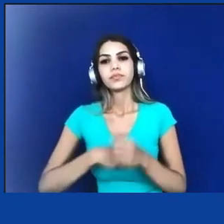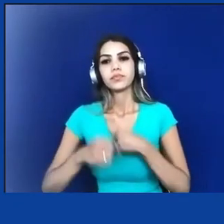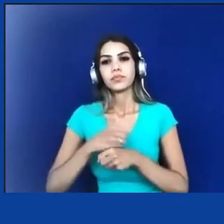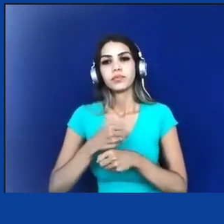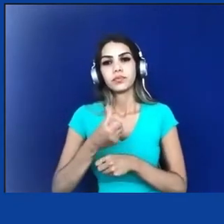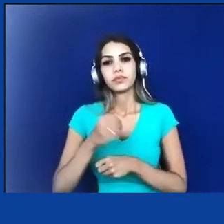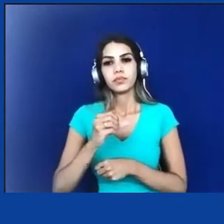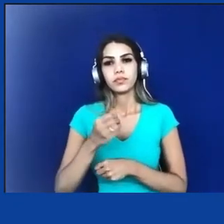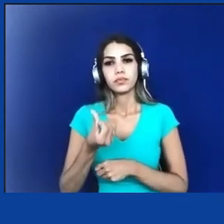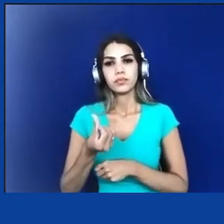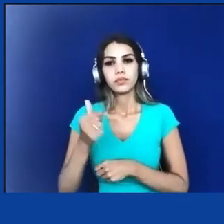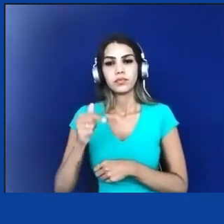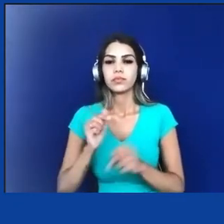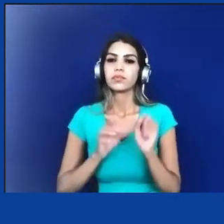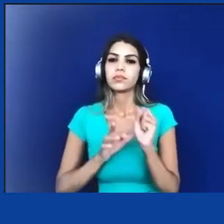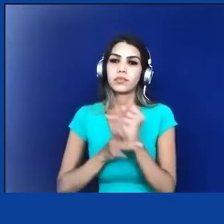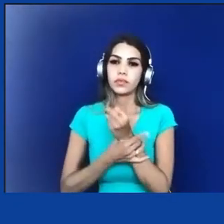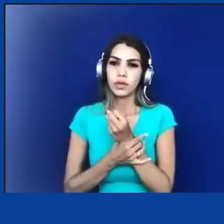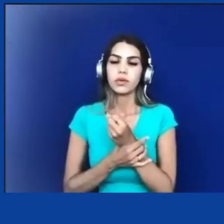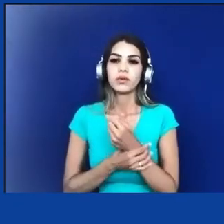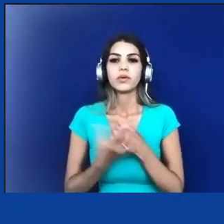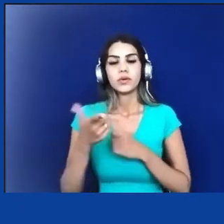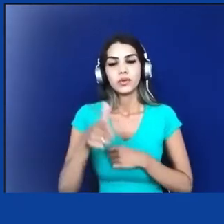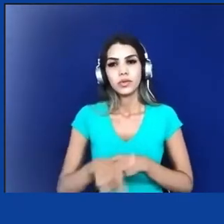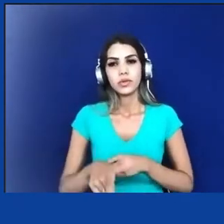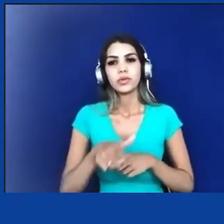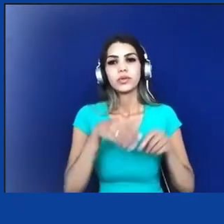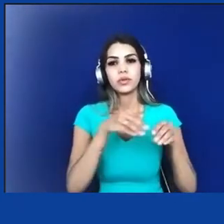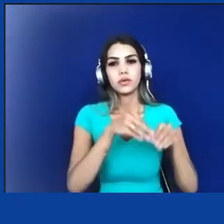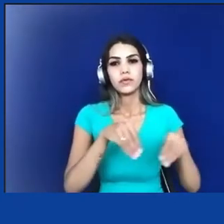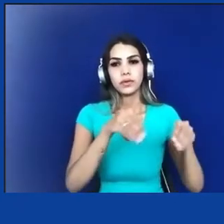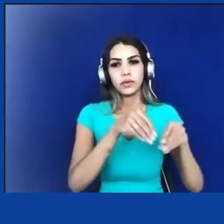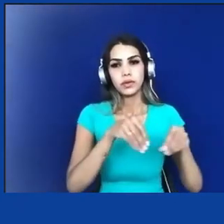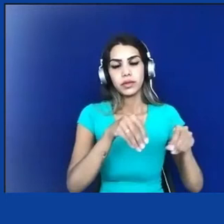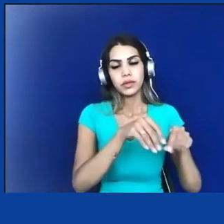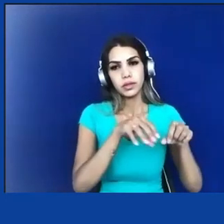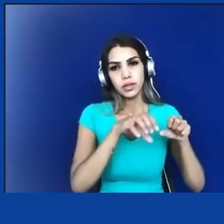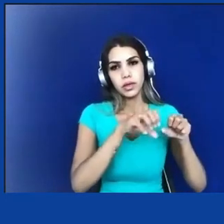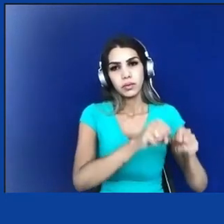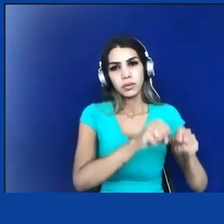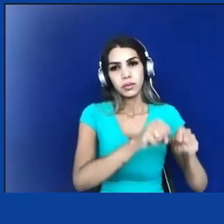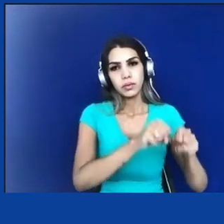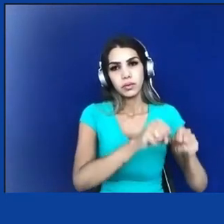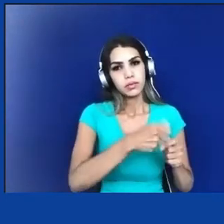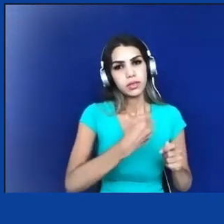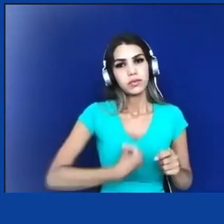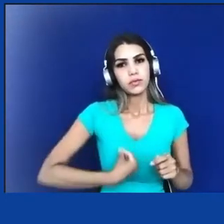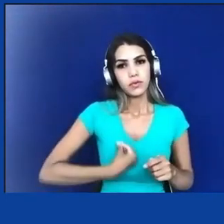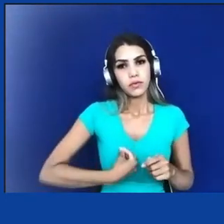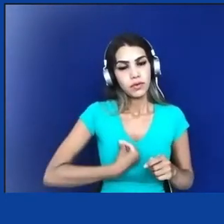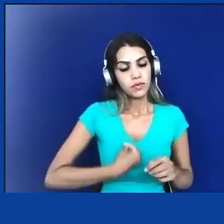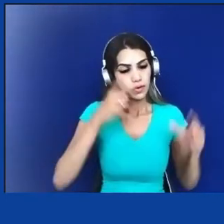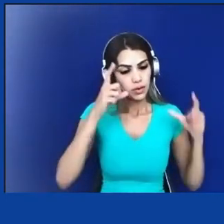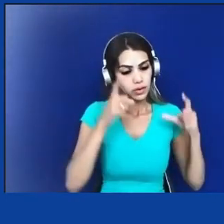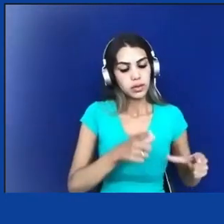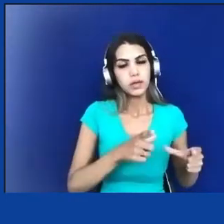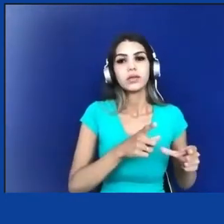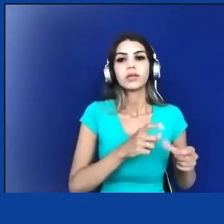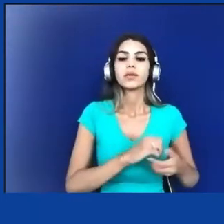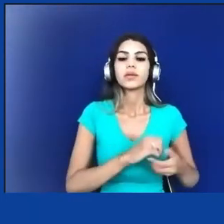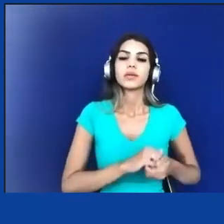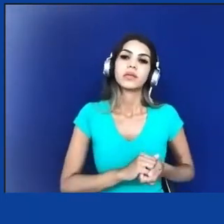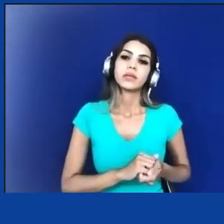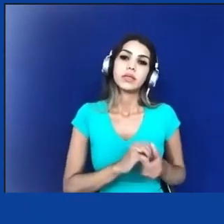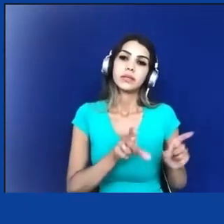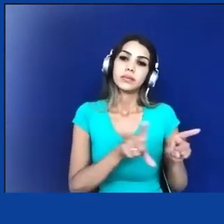das terras para os povos indígenas desde que eles estivessem habitando esse espaço territorial e também